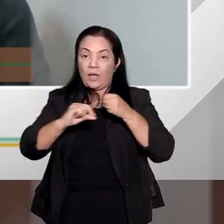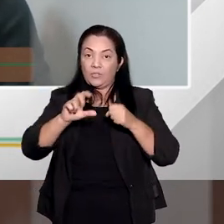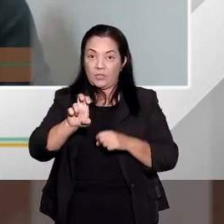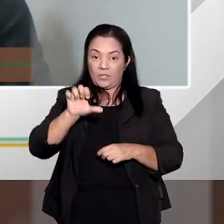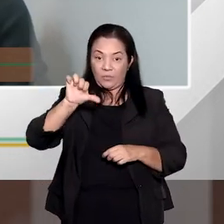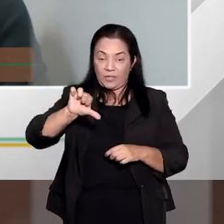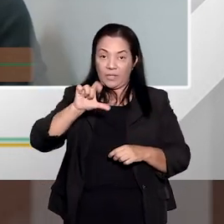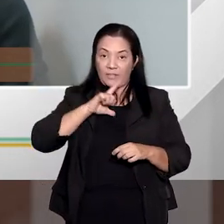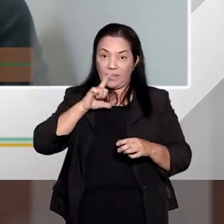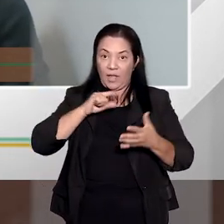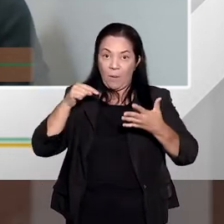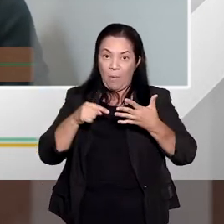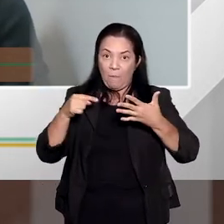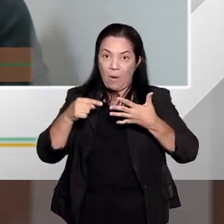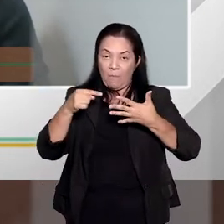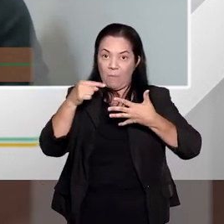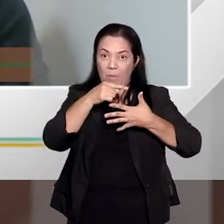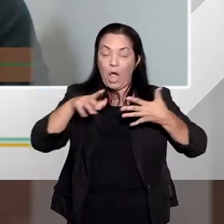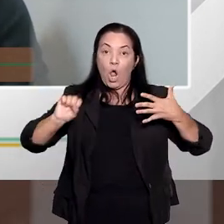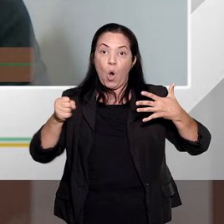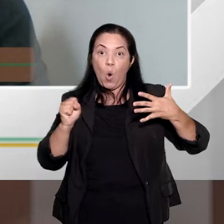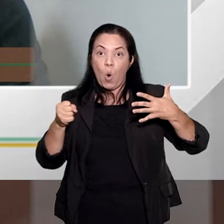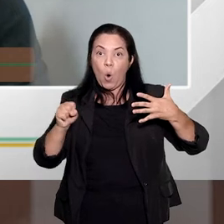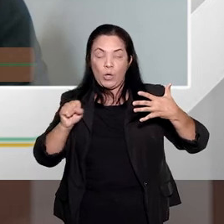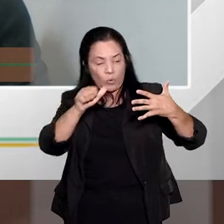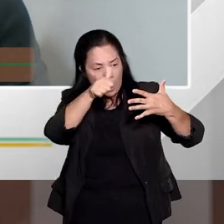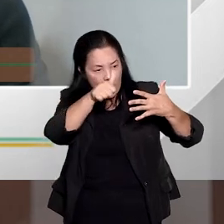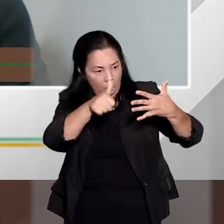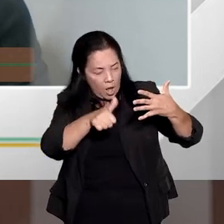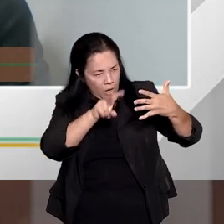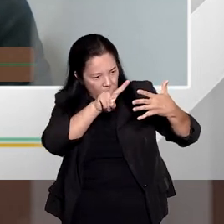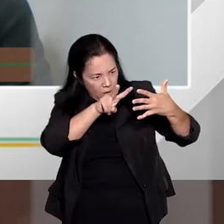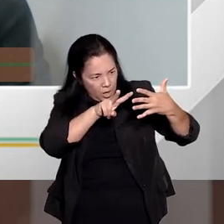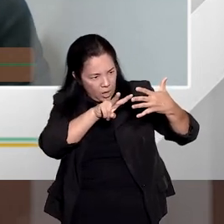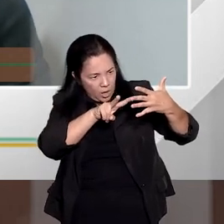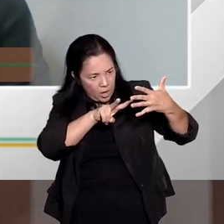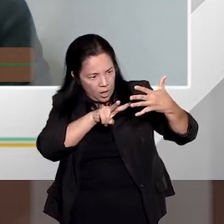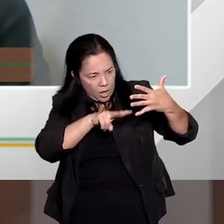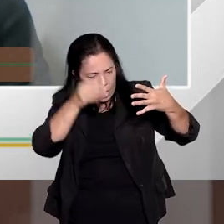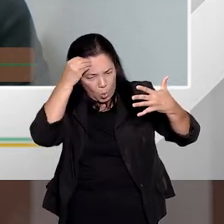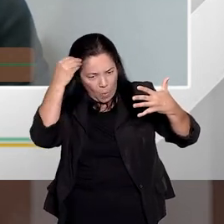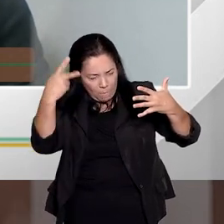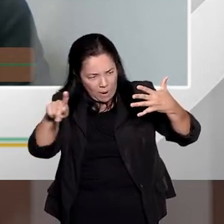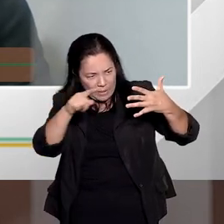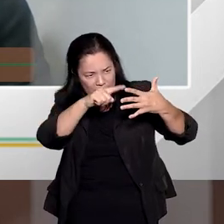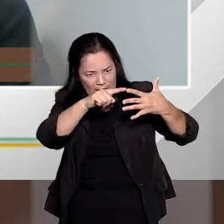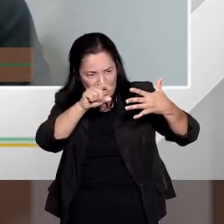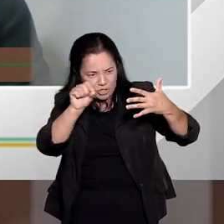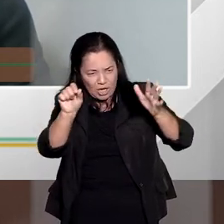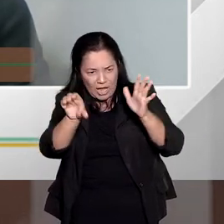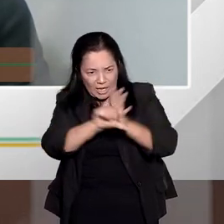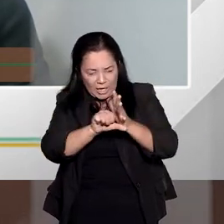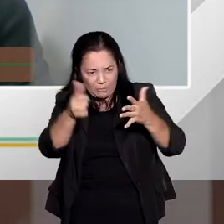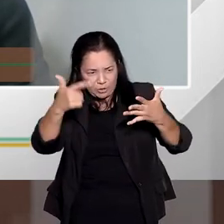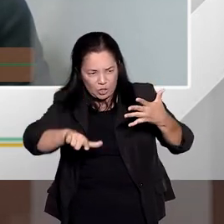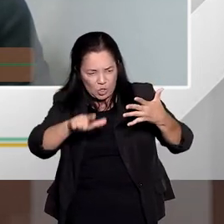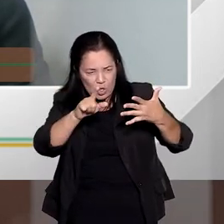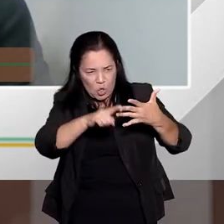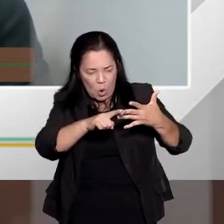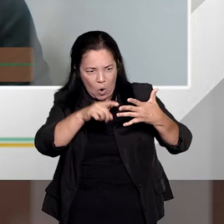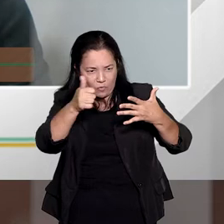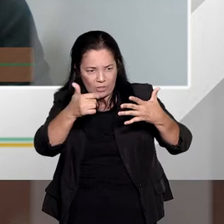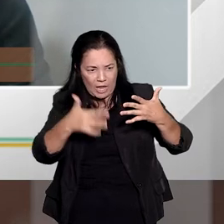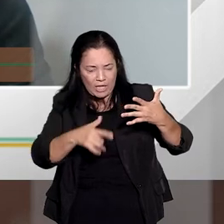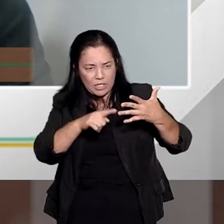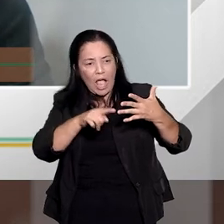59 são oito circunstâncias, se a gente for considerar e ler o artigo 59, culpabilidade, antecedentes, conduta social, personalidade,